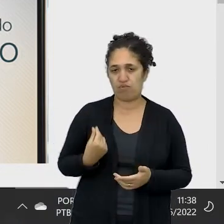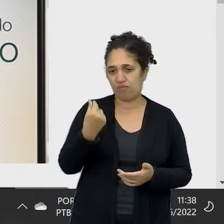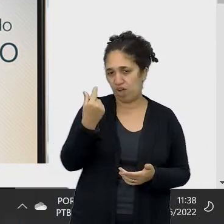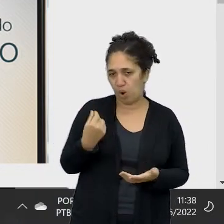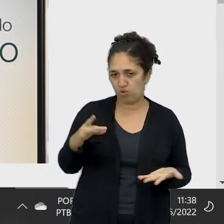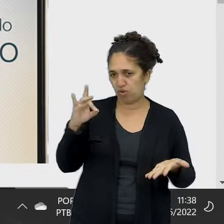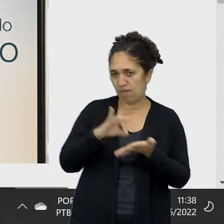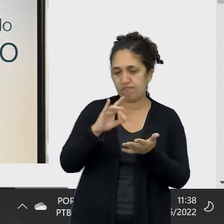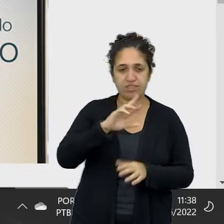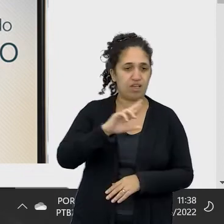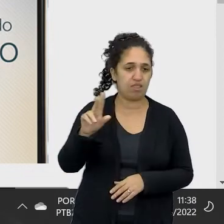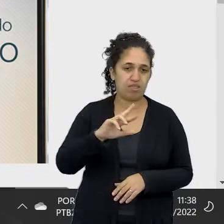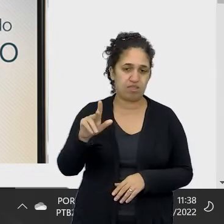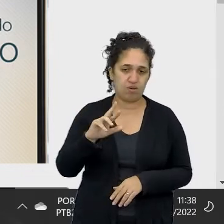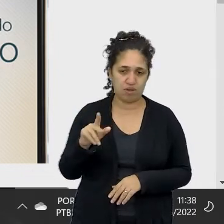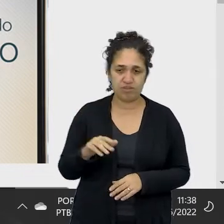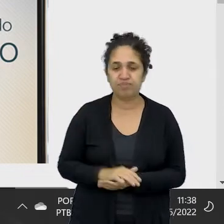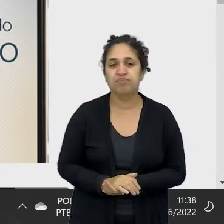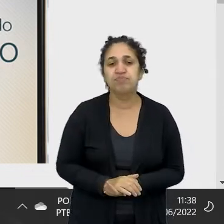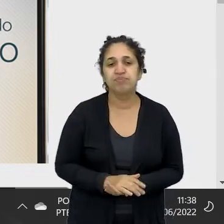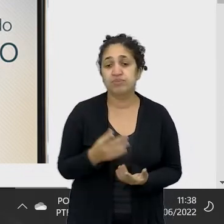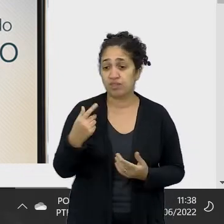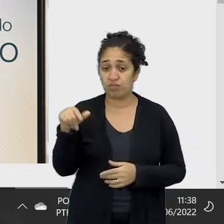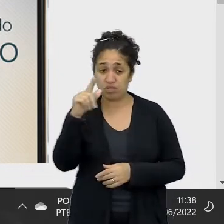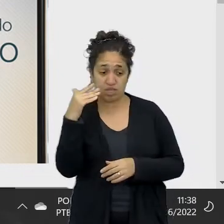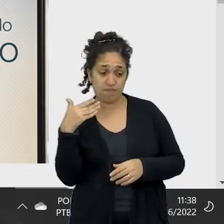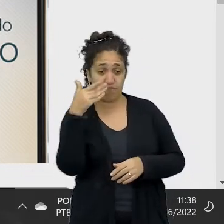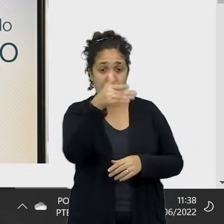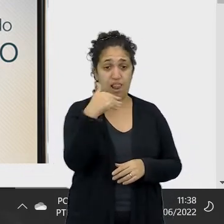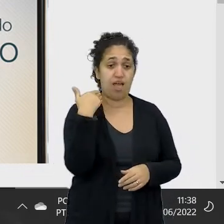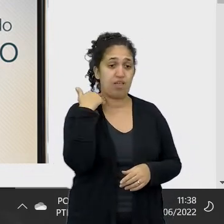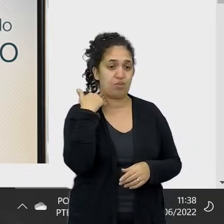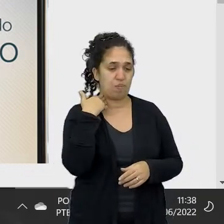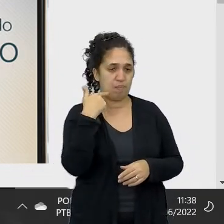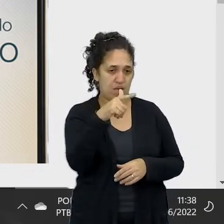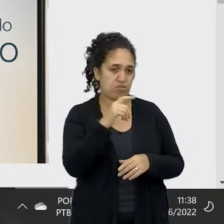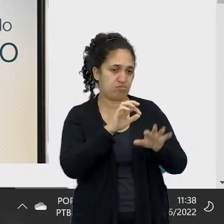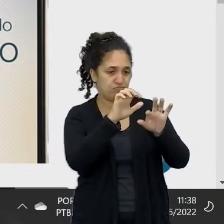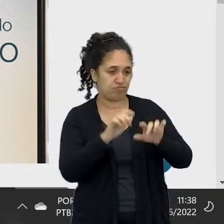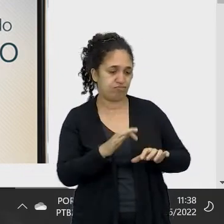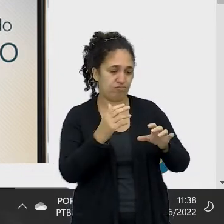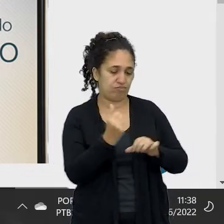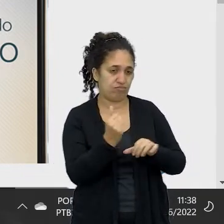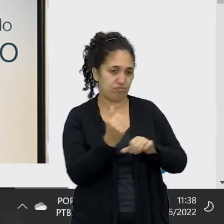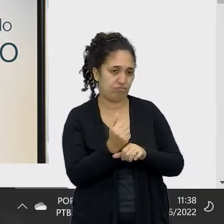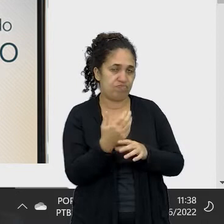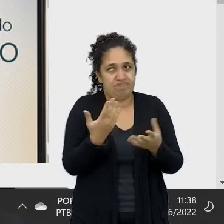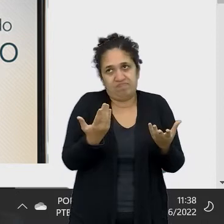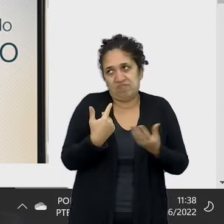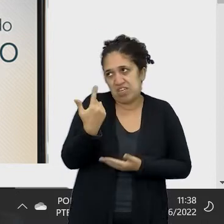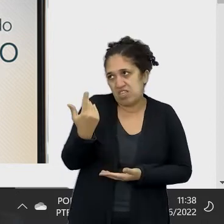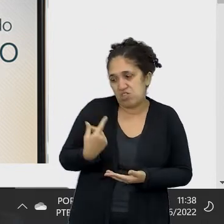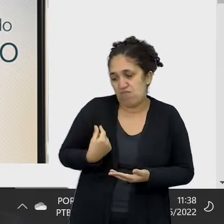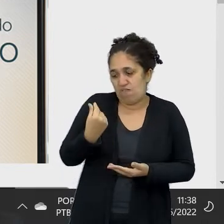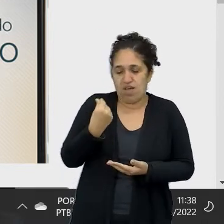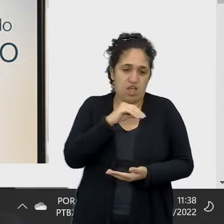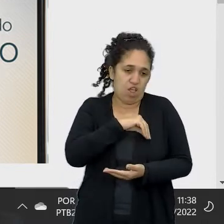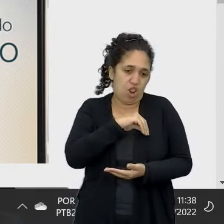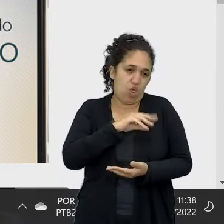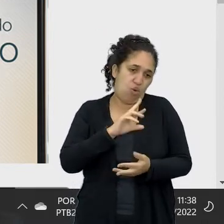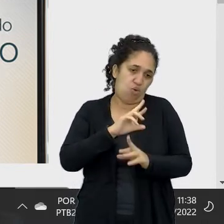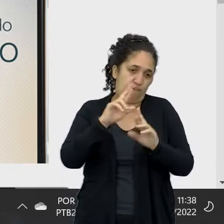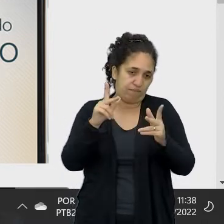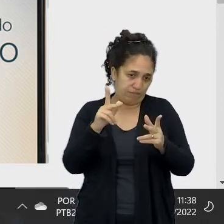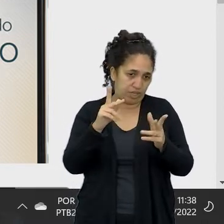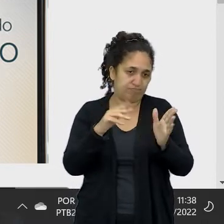aí oficiais. Óbvio que quando você for aí numa instituição financeira pode fechar o seu contrato, pode ser